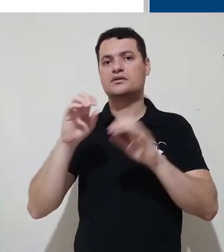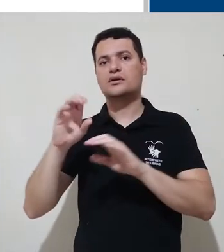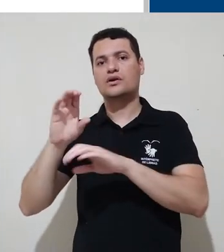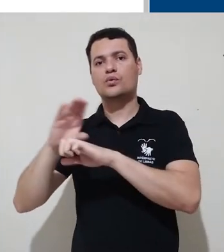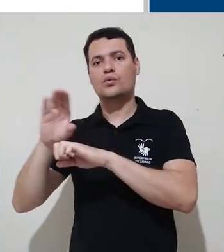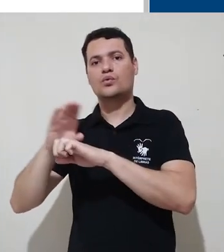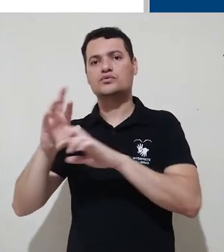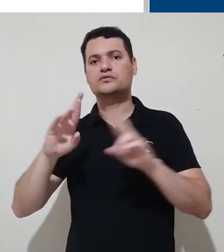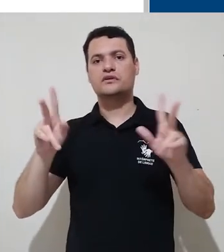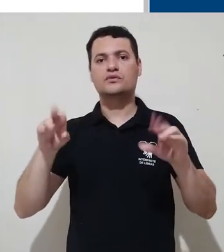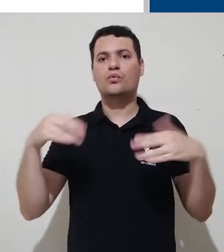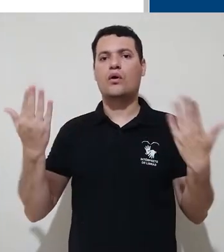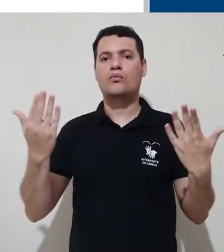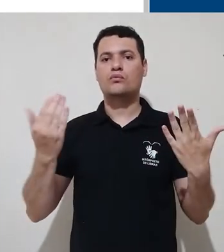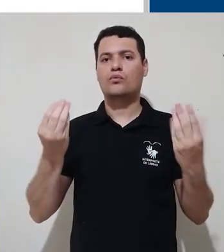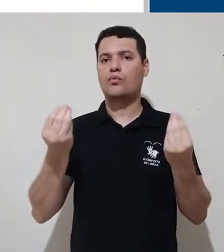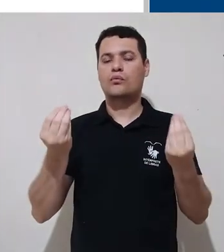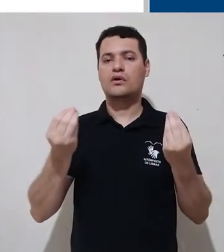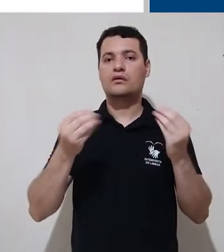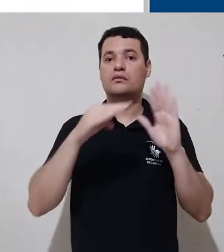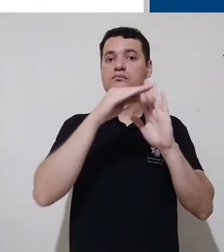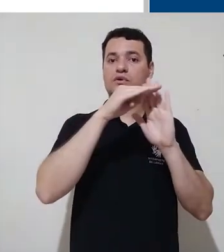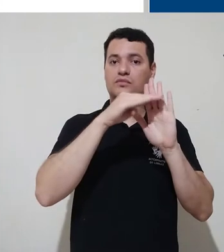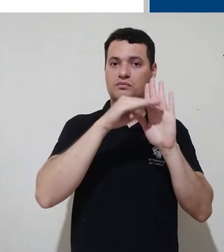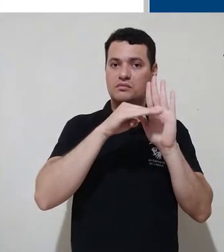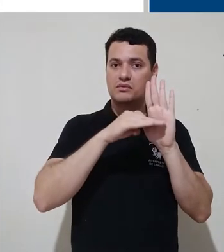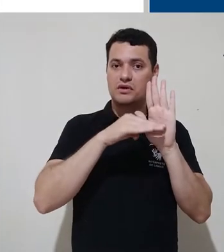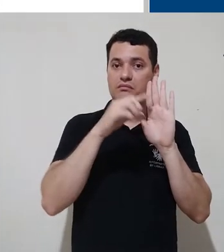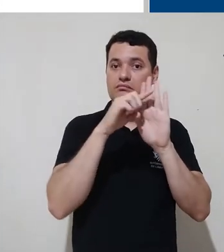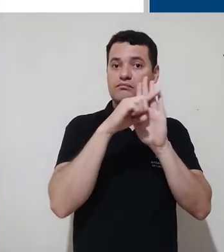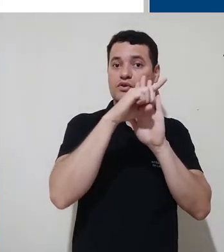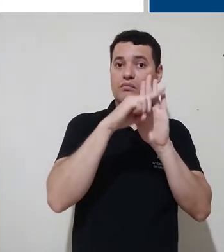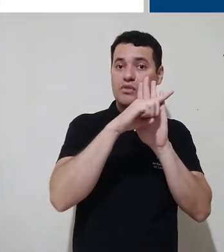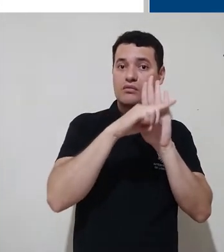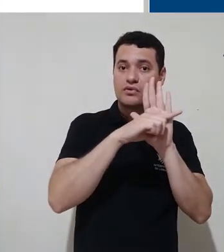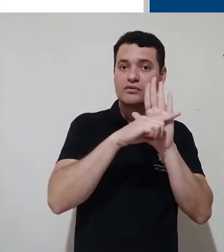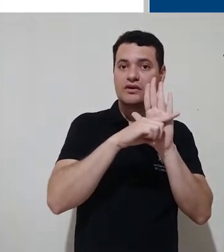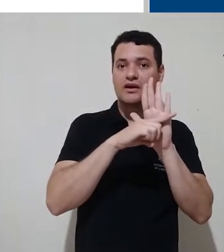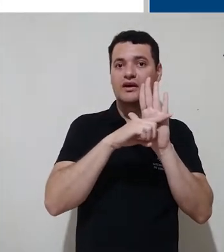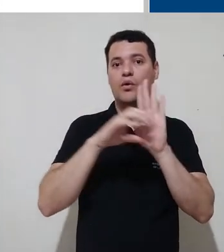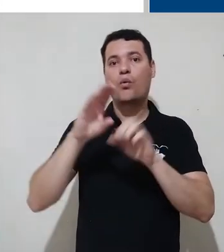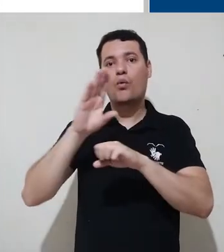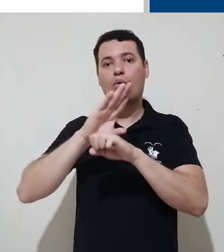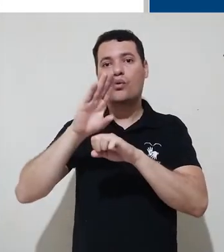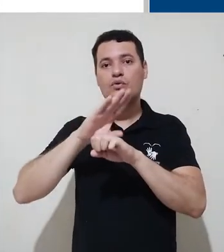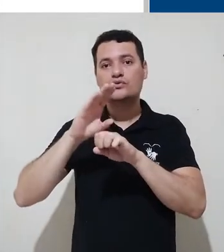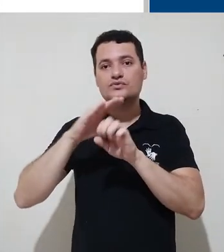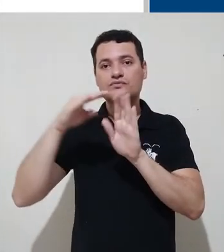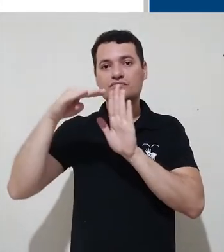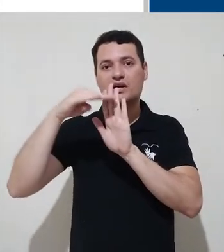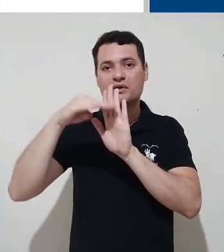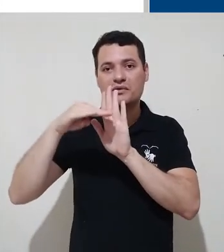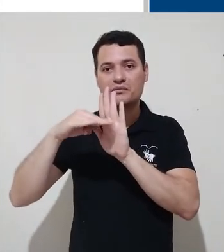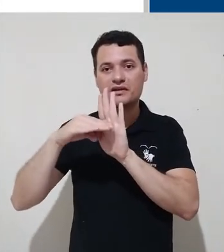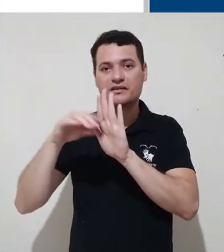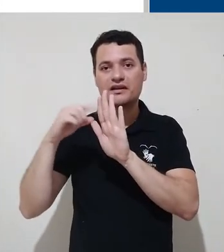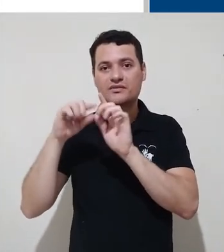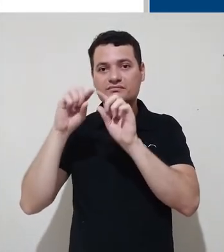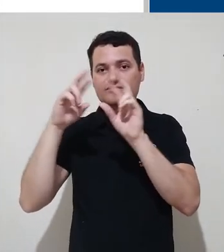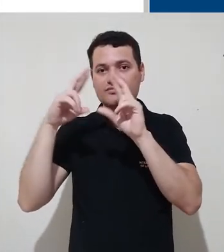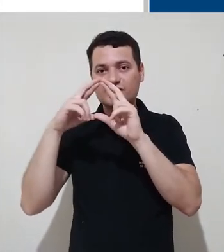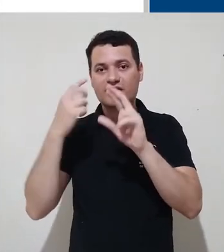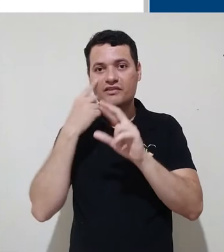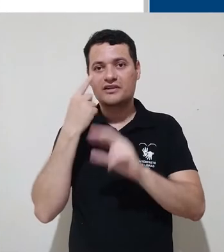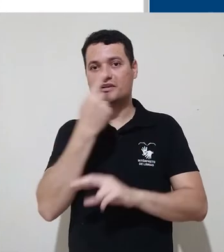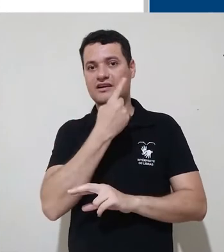Categorias são principalmente identificadas pela setinha, expansível ou não. E os cursos são identificados por este ícone aqui.